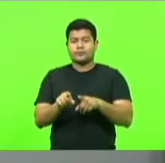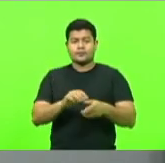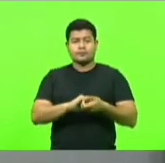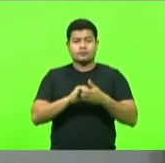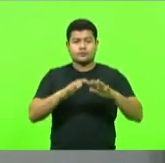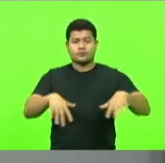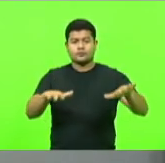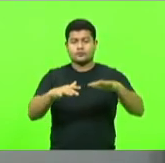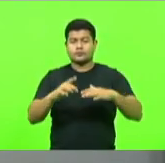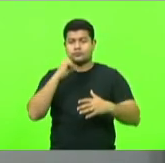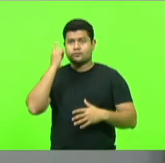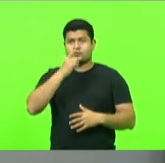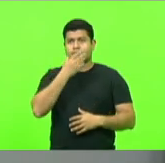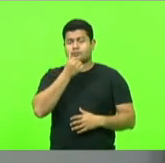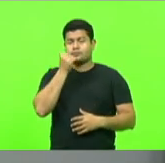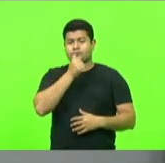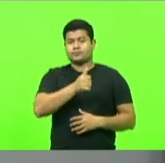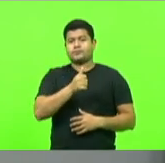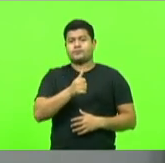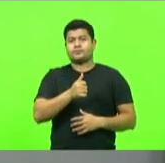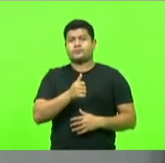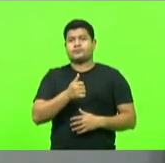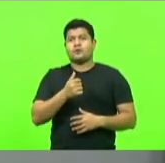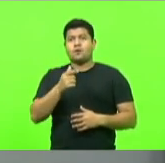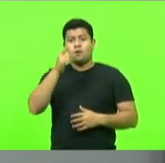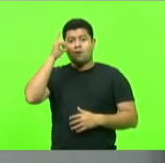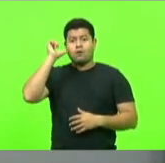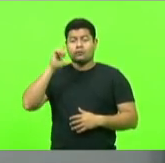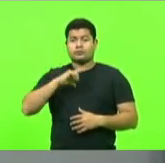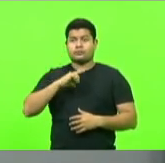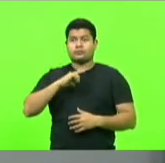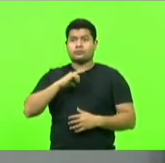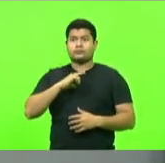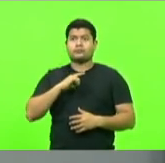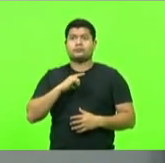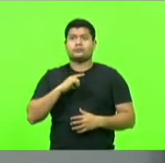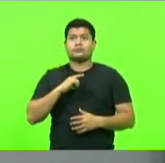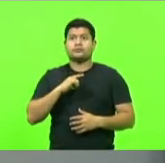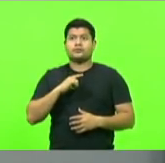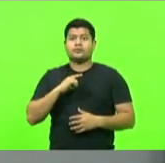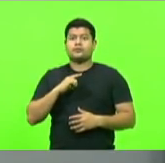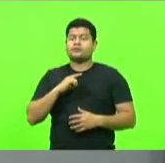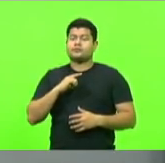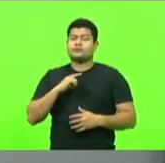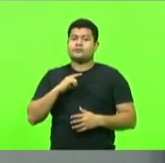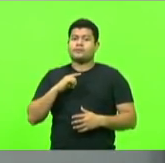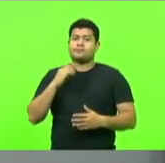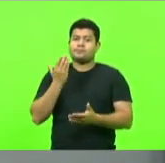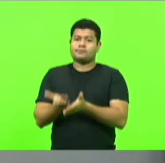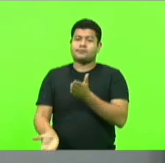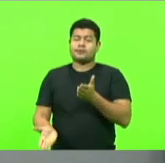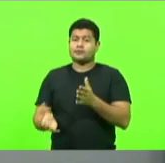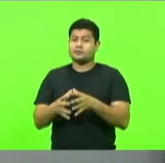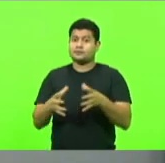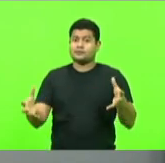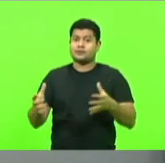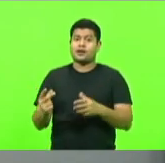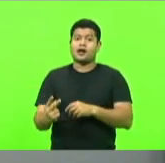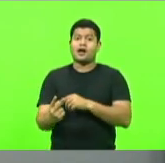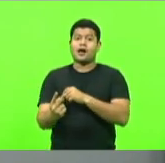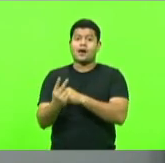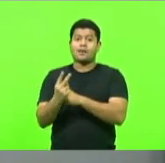Obrigado, Deputados, ontem nós tivemos uma derrota gigantesca para a proteção animal,